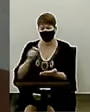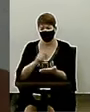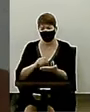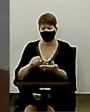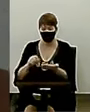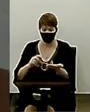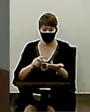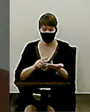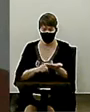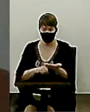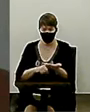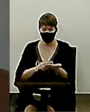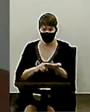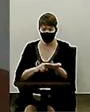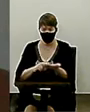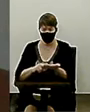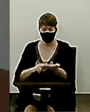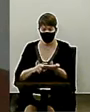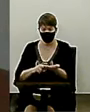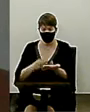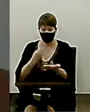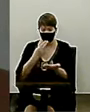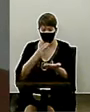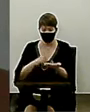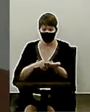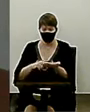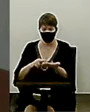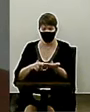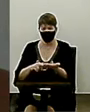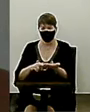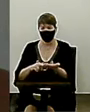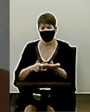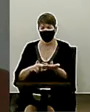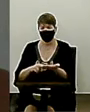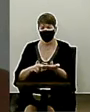que ele enviou para a Francis Esser, no Ibel, em 1973.